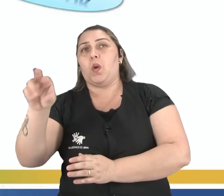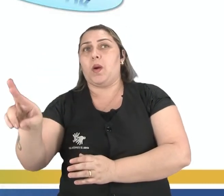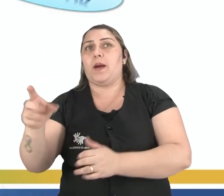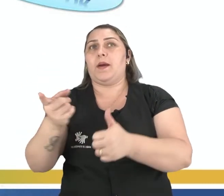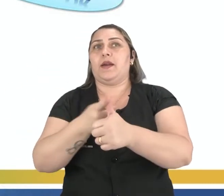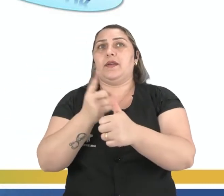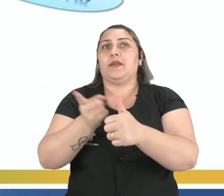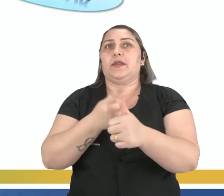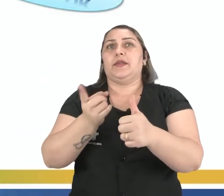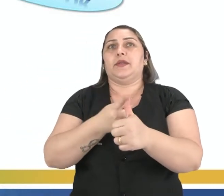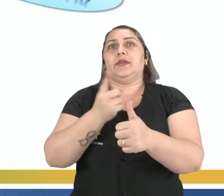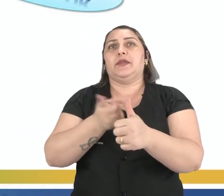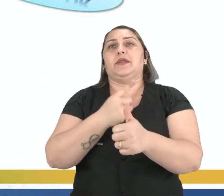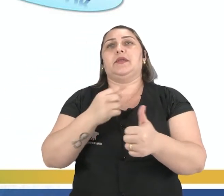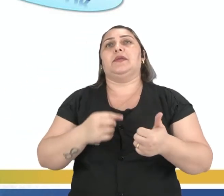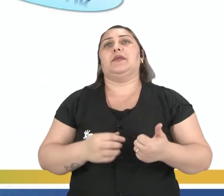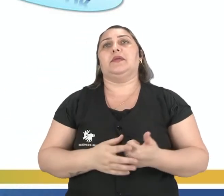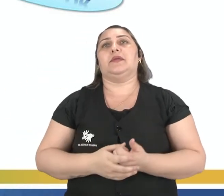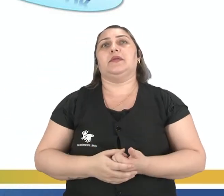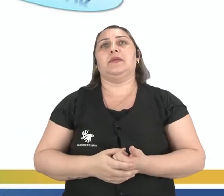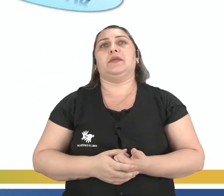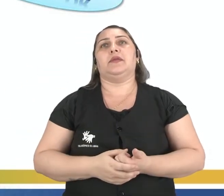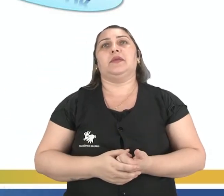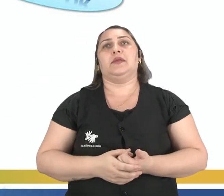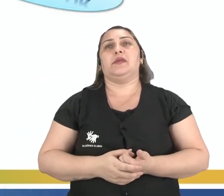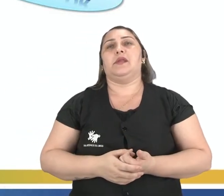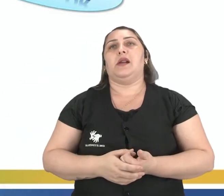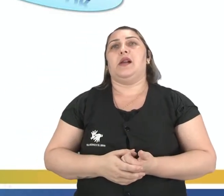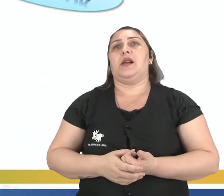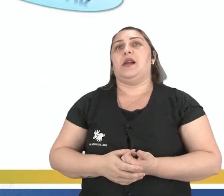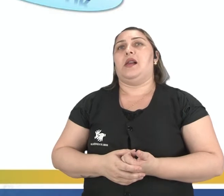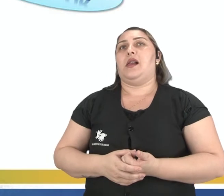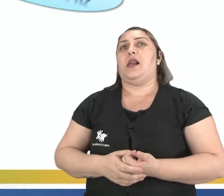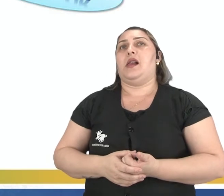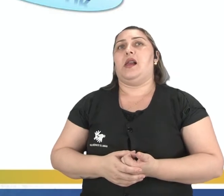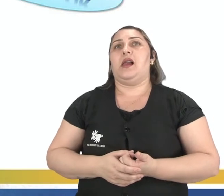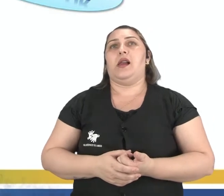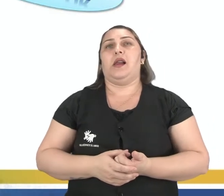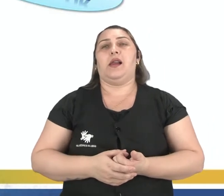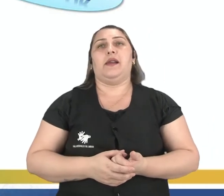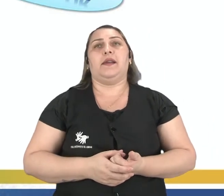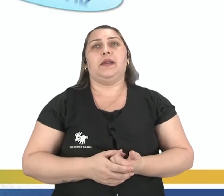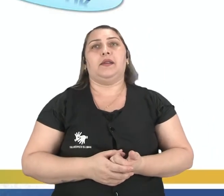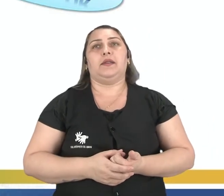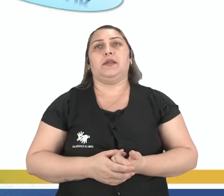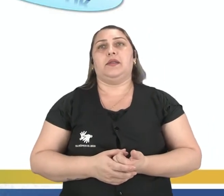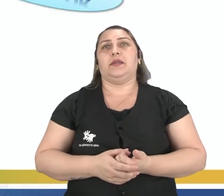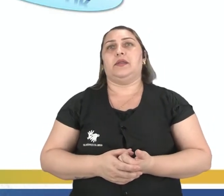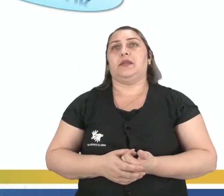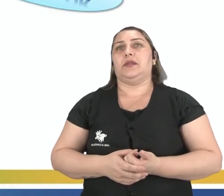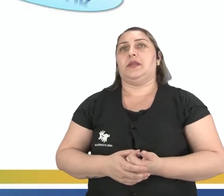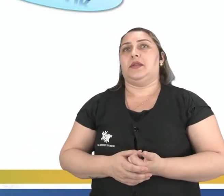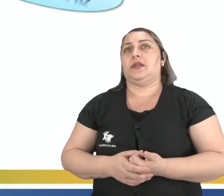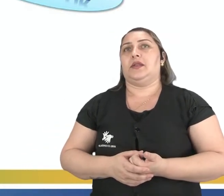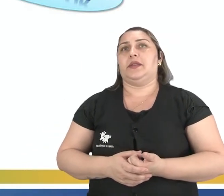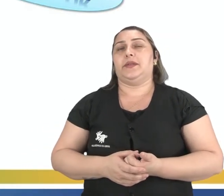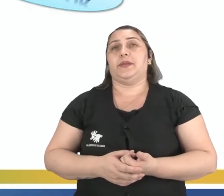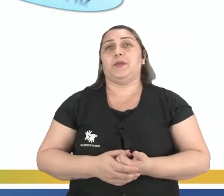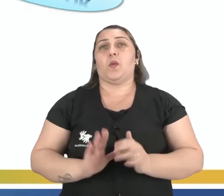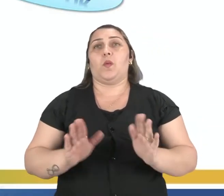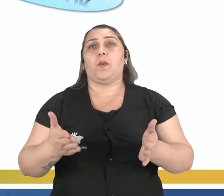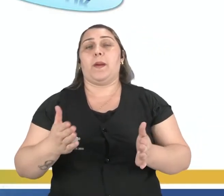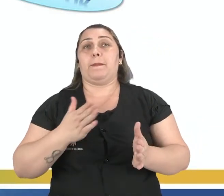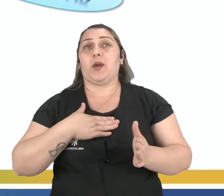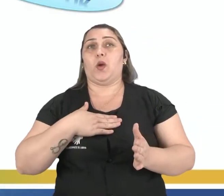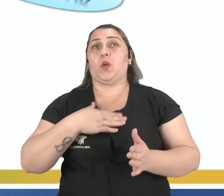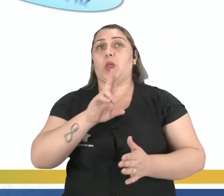Primeira, my name is Marian, my sister's name is Fátima. E agora, qual é a conjunctions? Meu